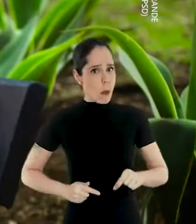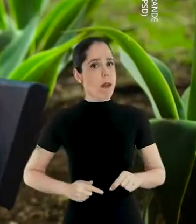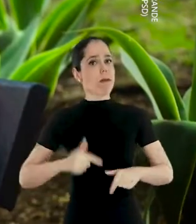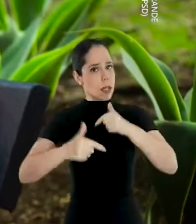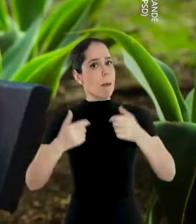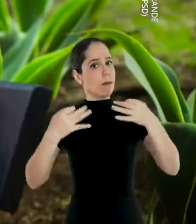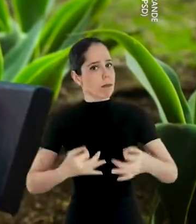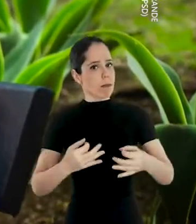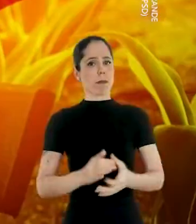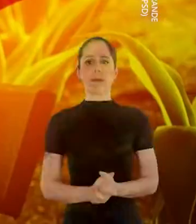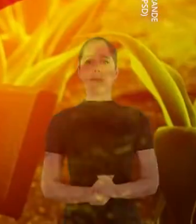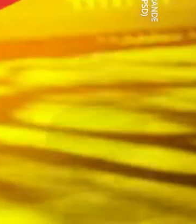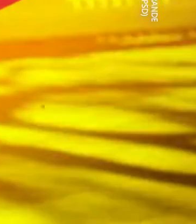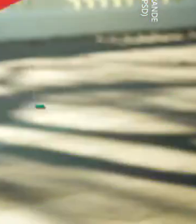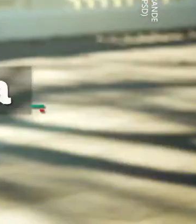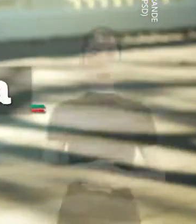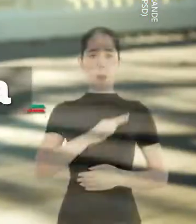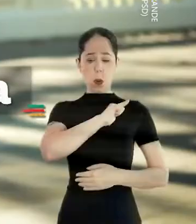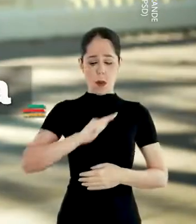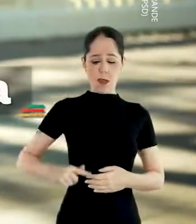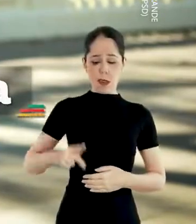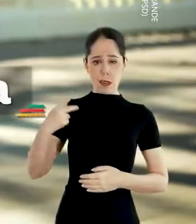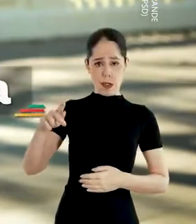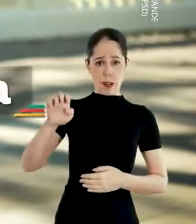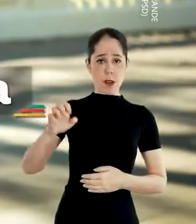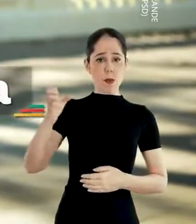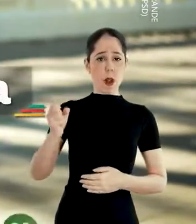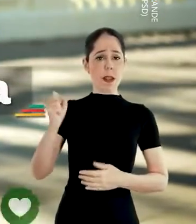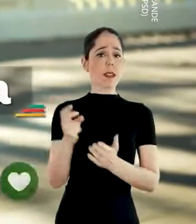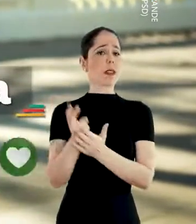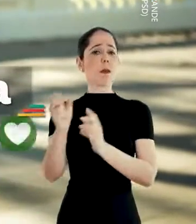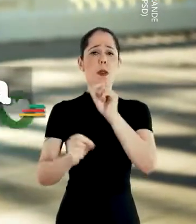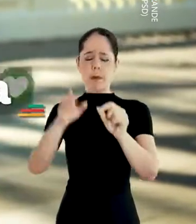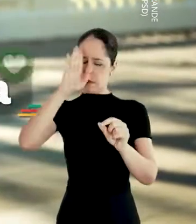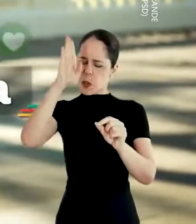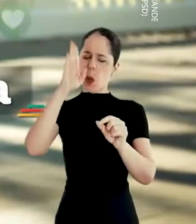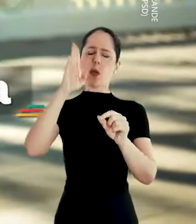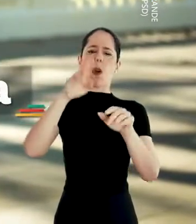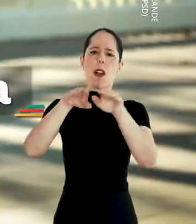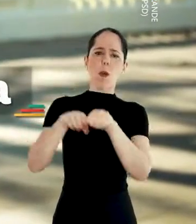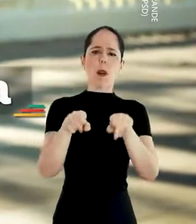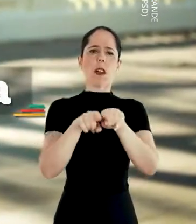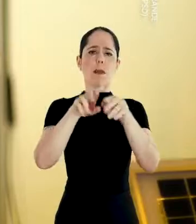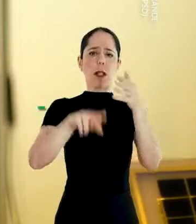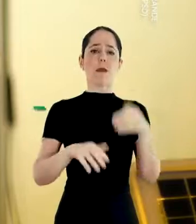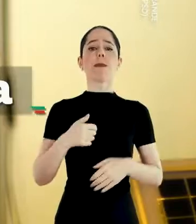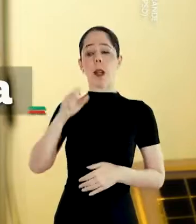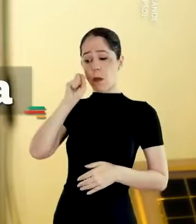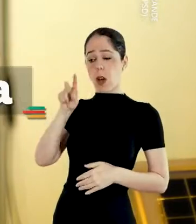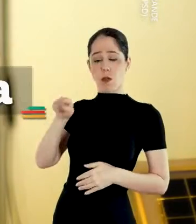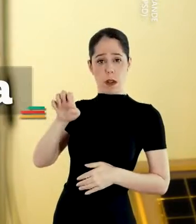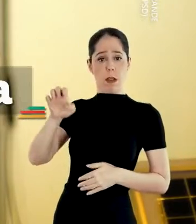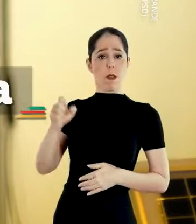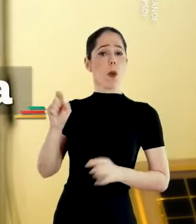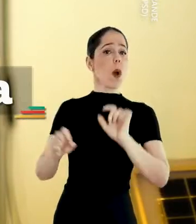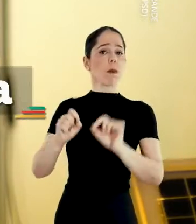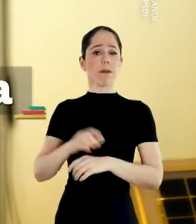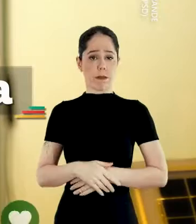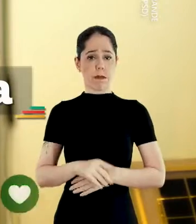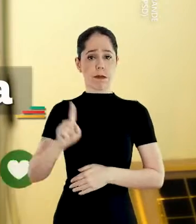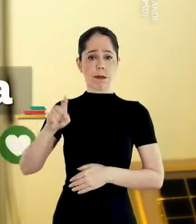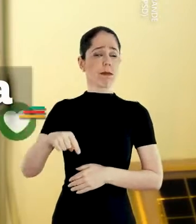governo está trabalhando direito. O governo do Eduardo sempre priorizou a igualdade e a diversidade. Eu vejo no Eduardo